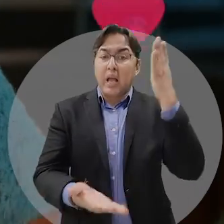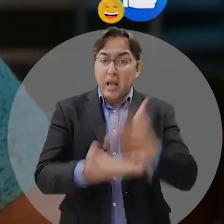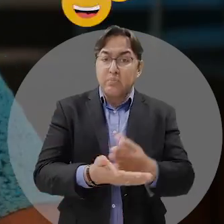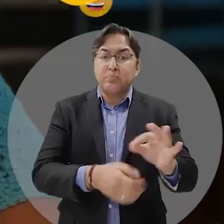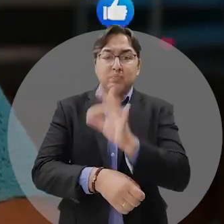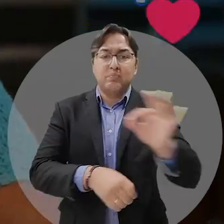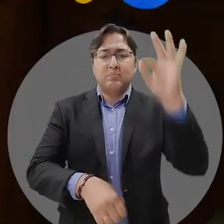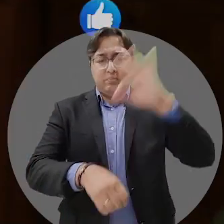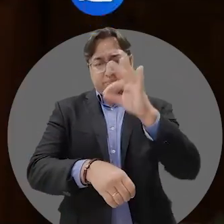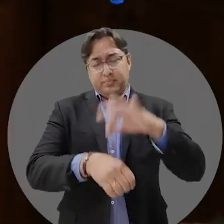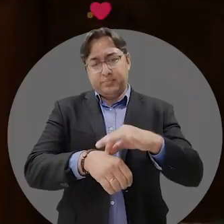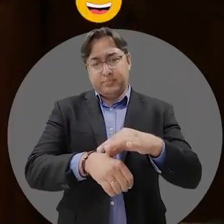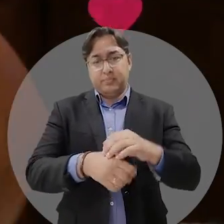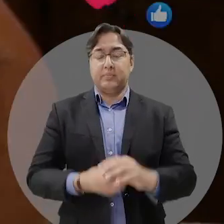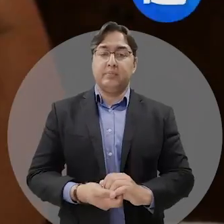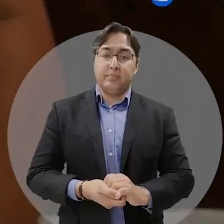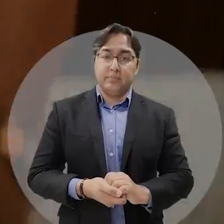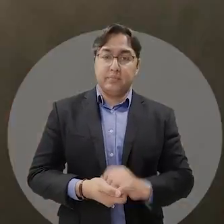cancelar essa dengue de vez.